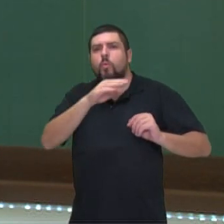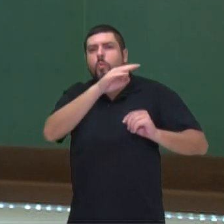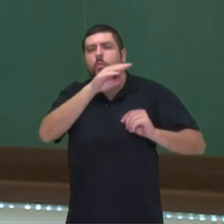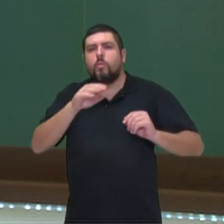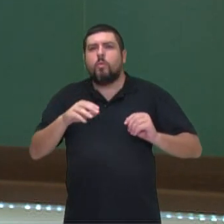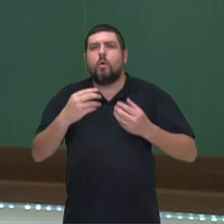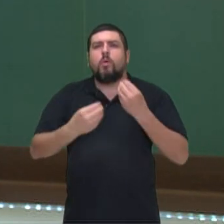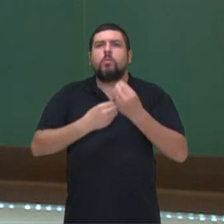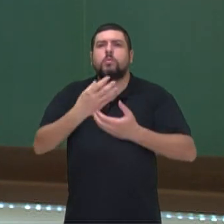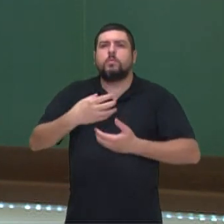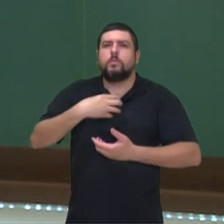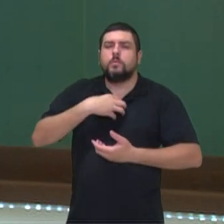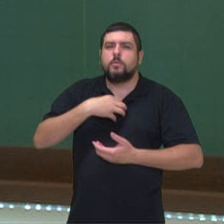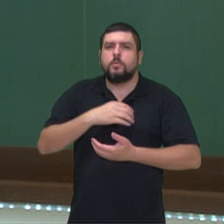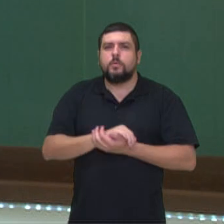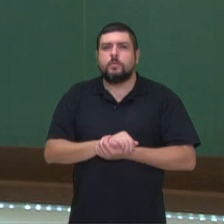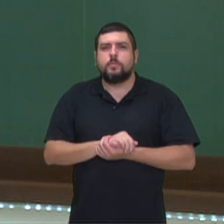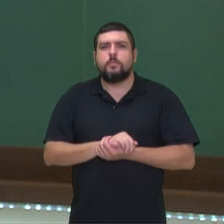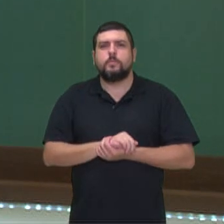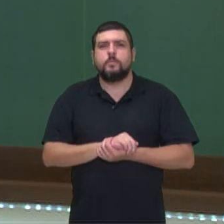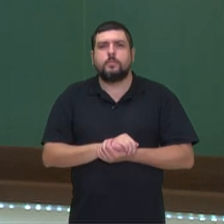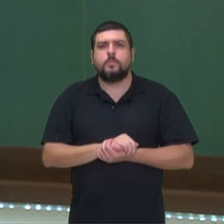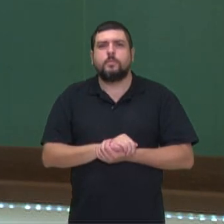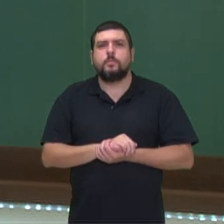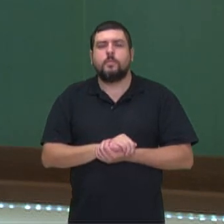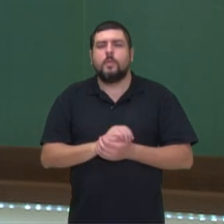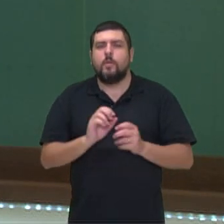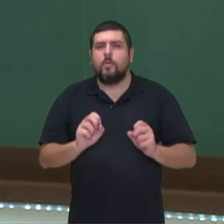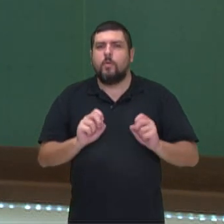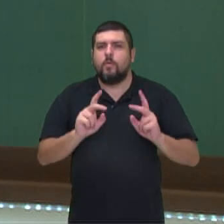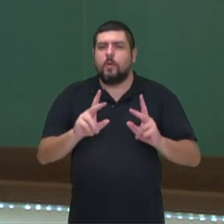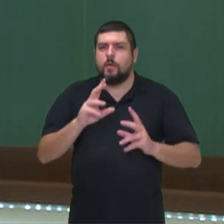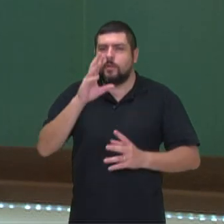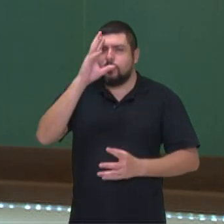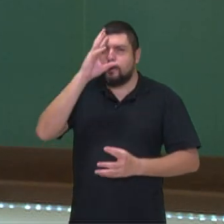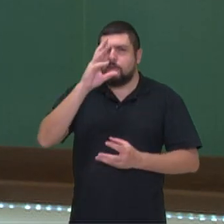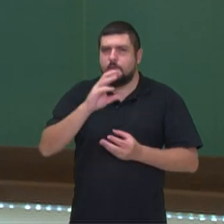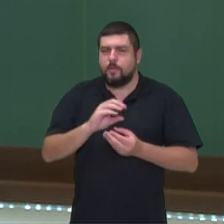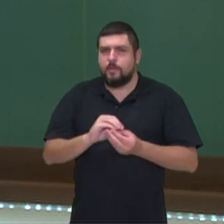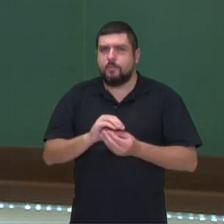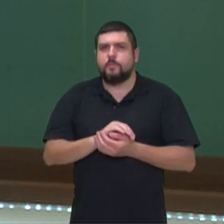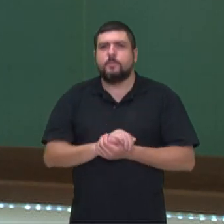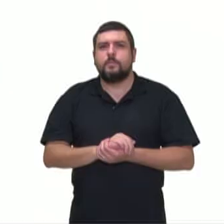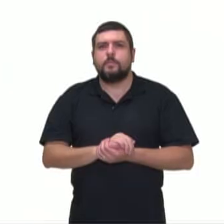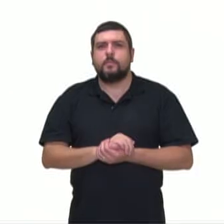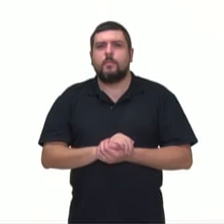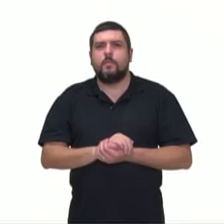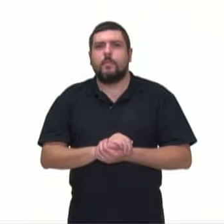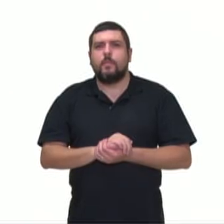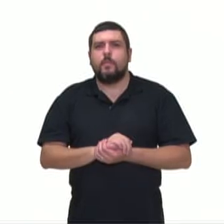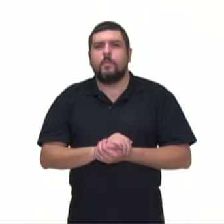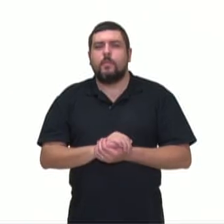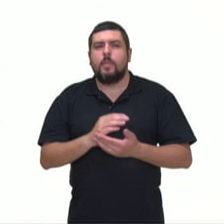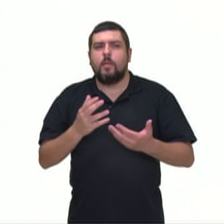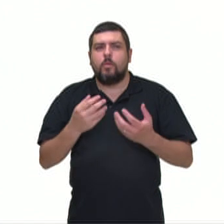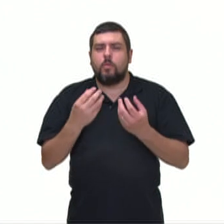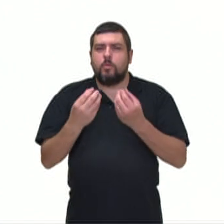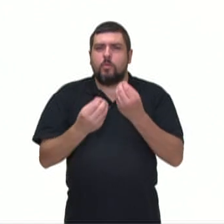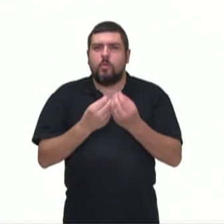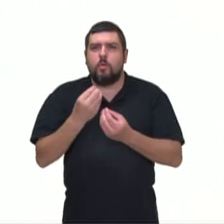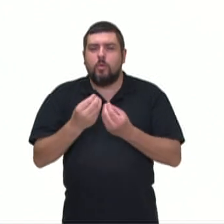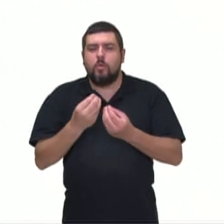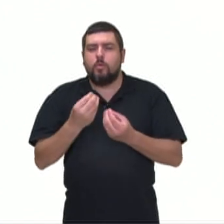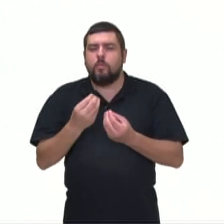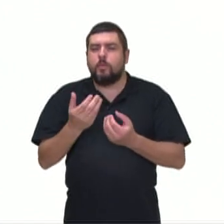função, tá bom? Belezinha? Deu para entender essa parte? Olha só. Então, vamos construir o gráfico de uma função? O que